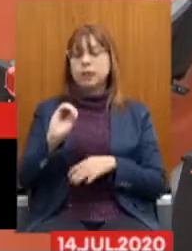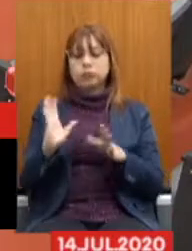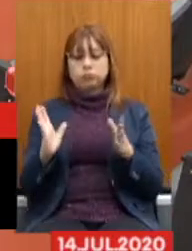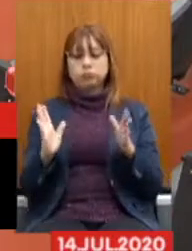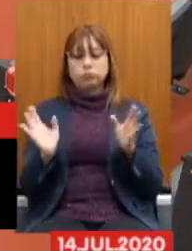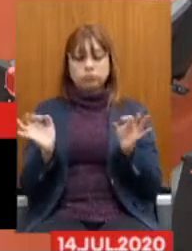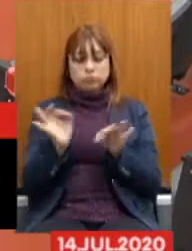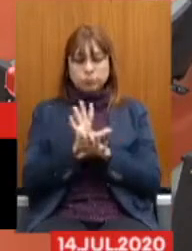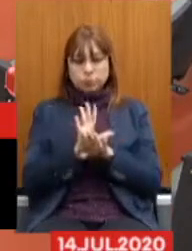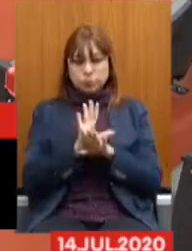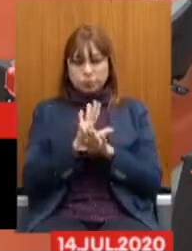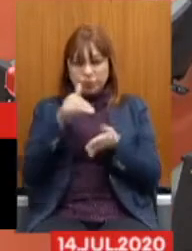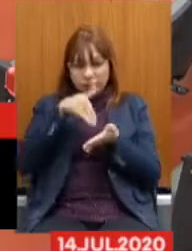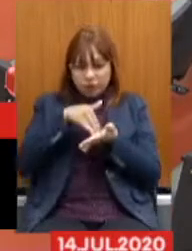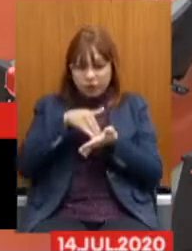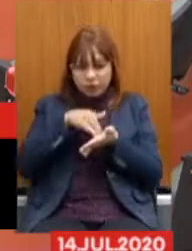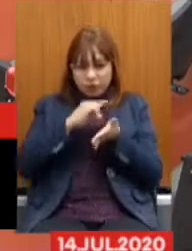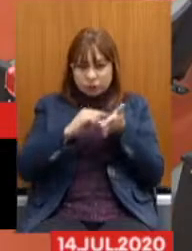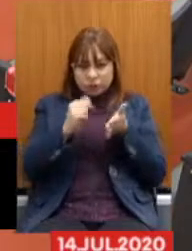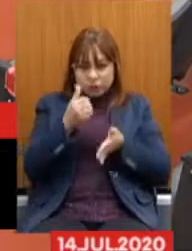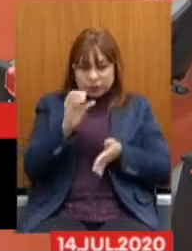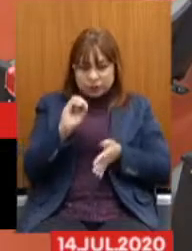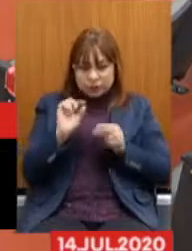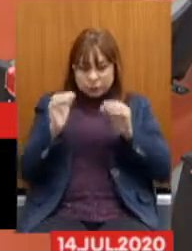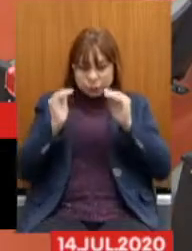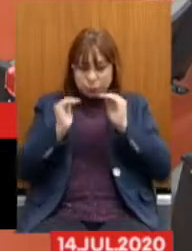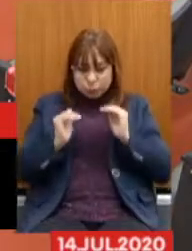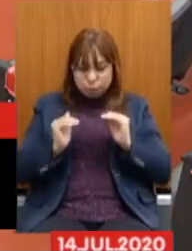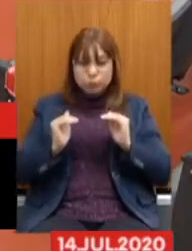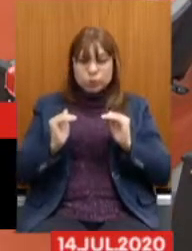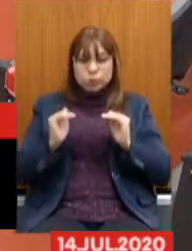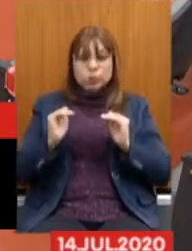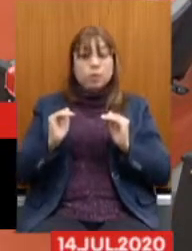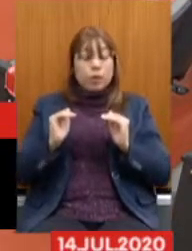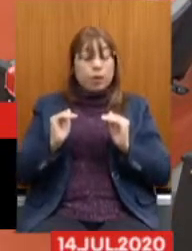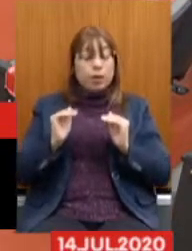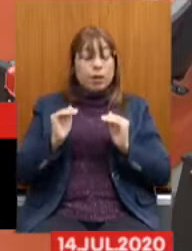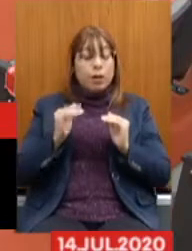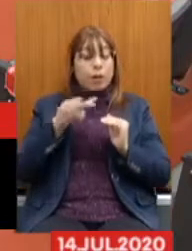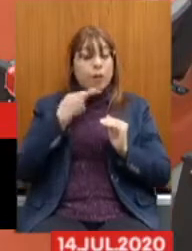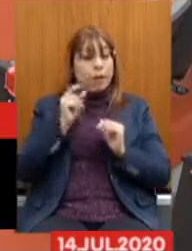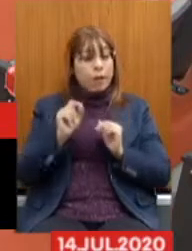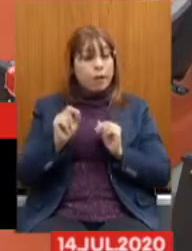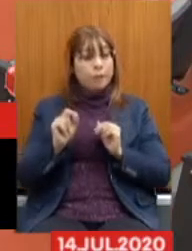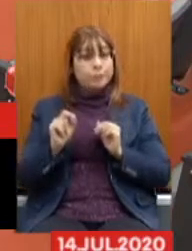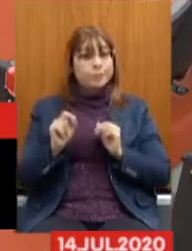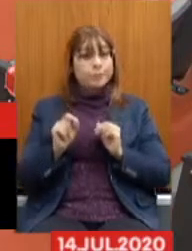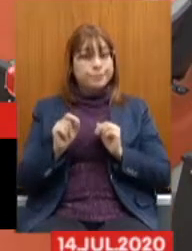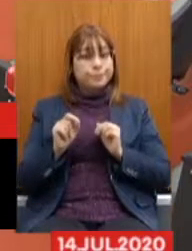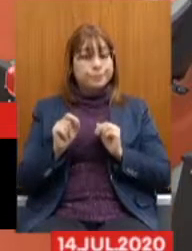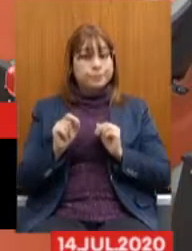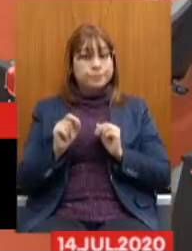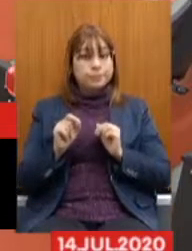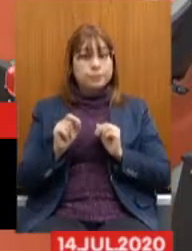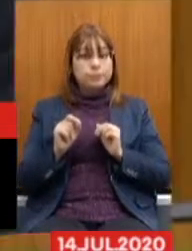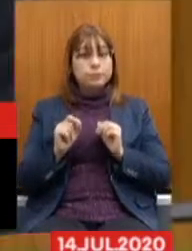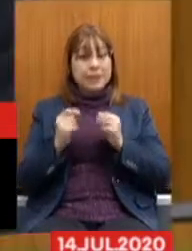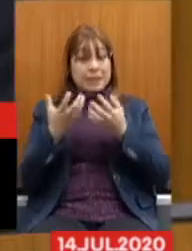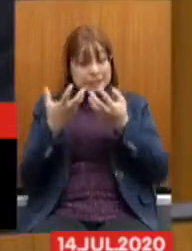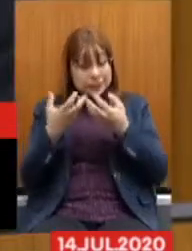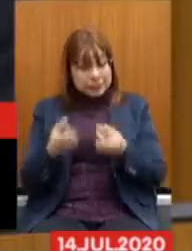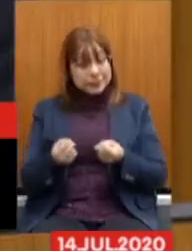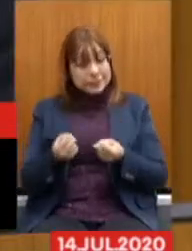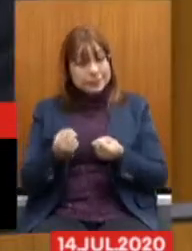parágrafo, face a ressalva que a adesão ao